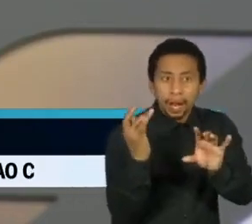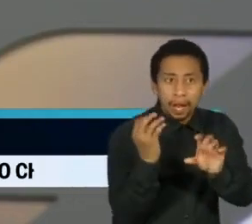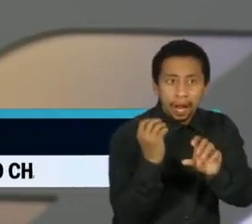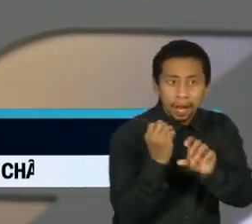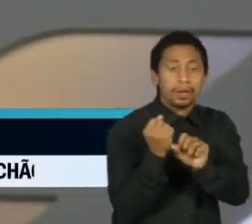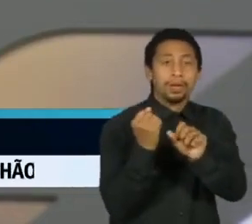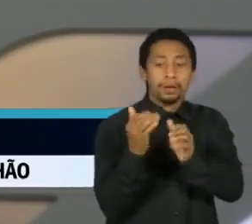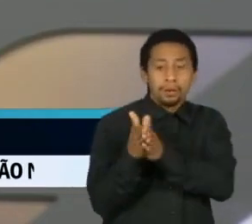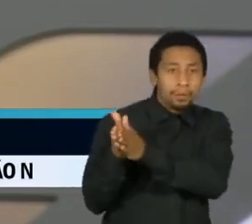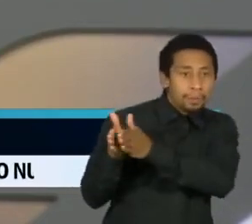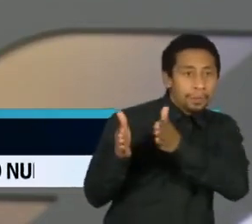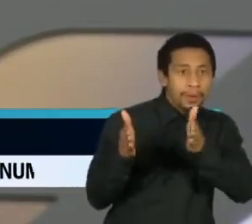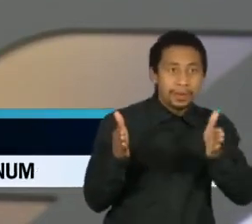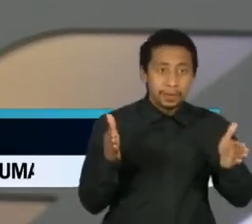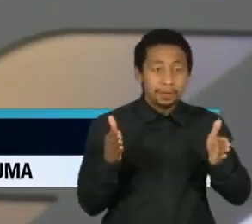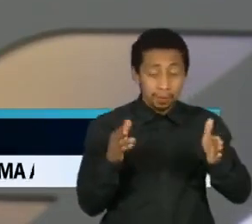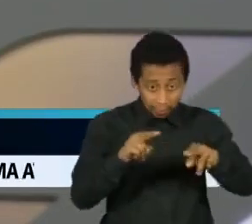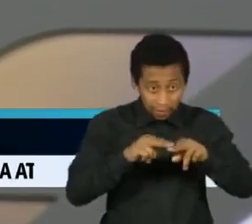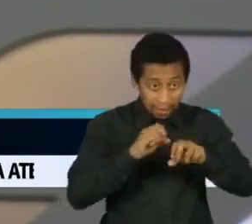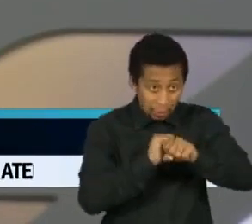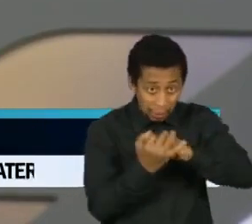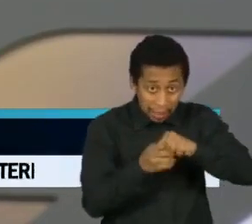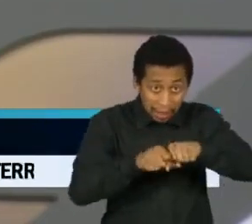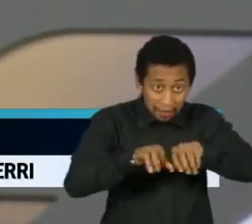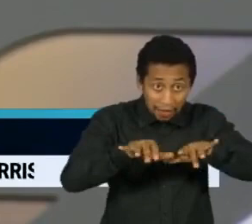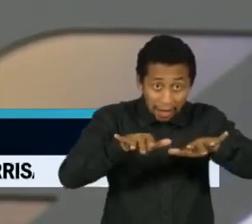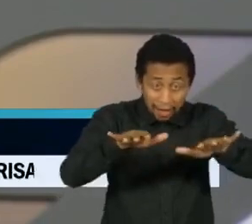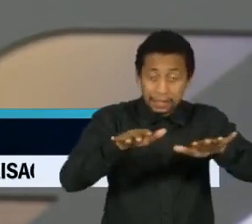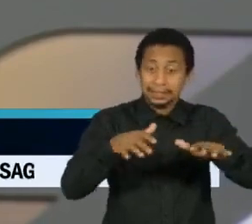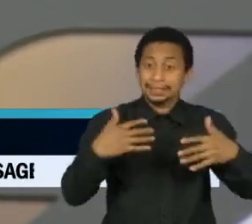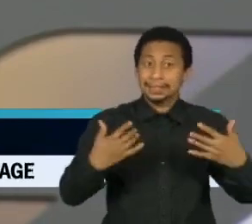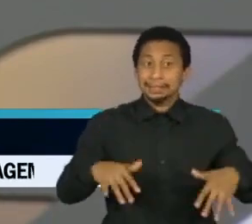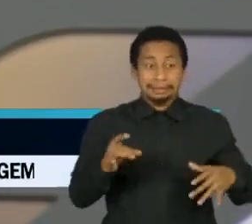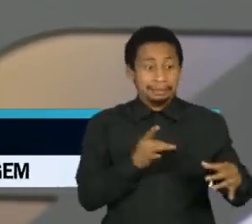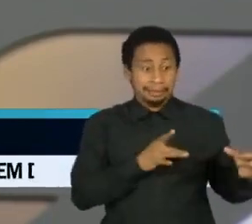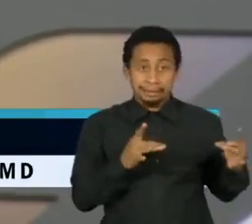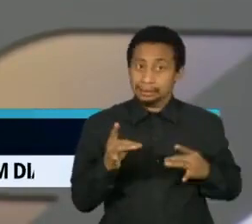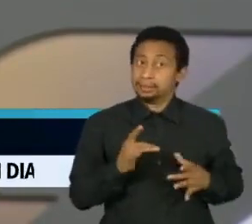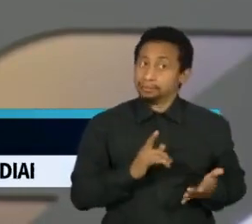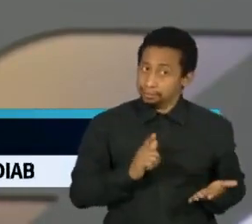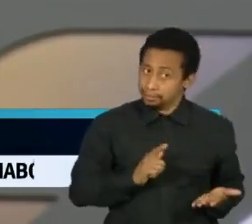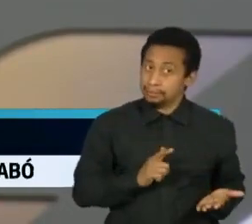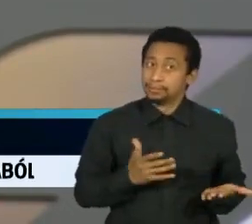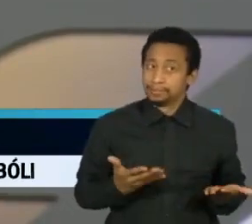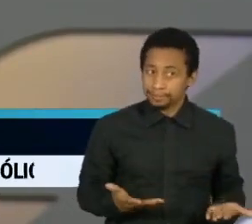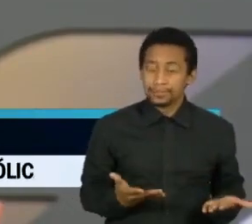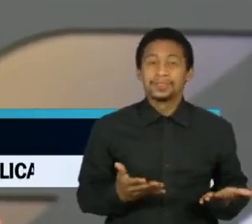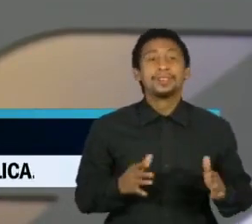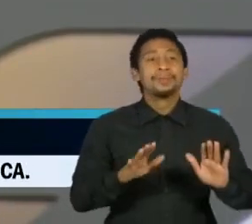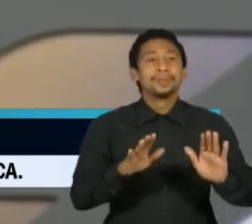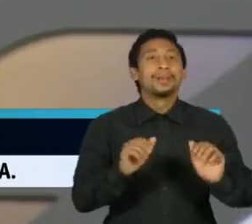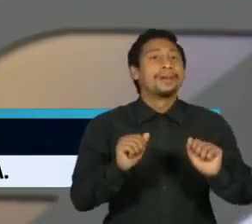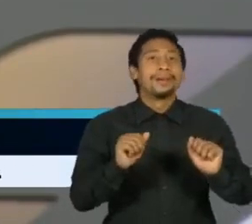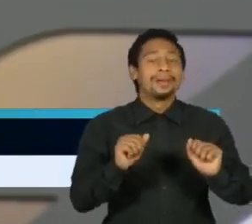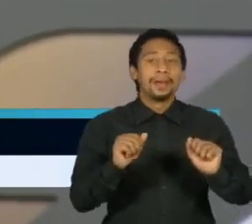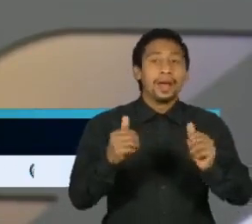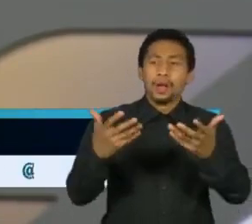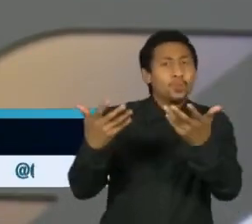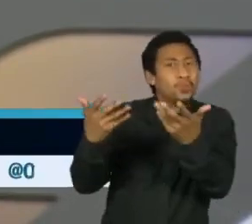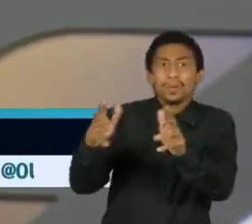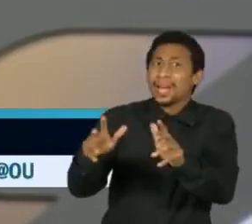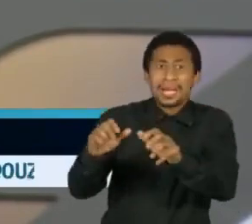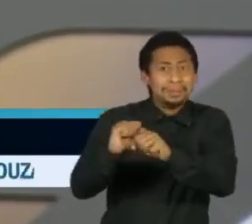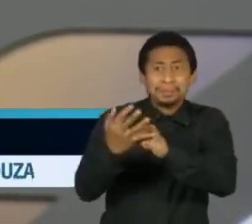agravado com a nova variante, a gente vê que, de fato, o temor é muito grande. Afinal de contas, tudo que não se quer ter de